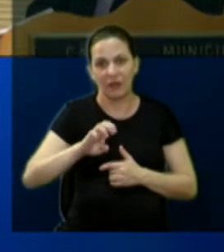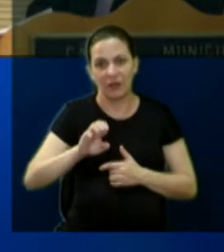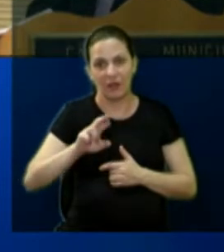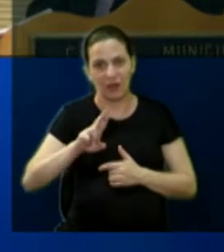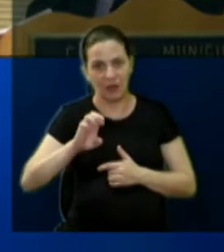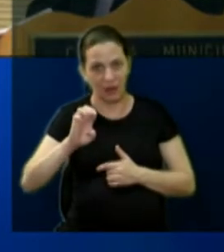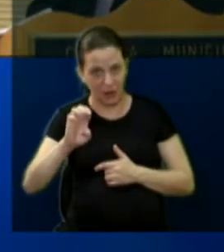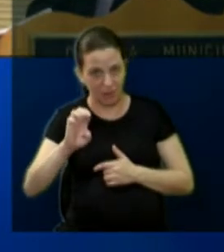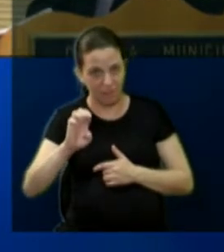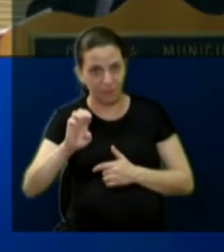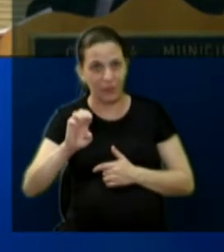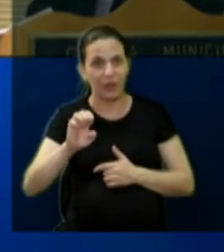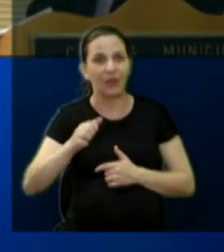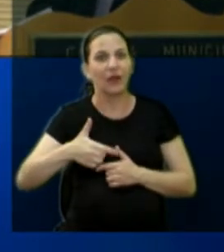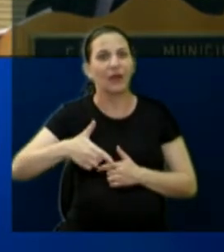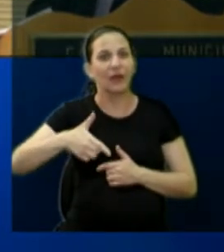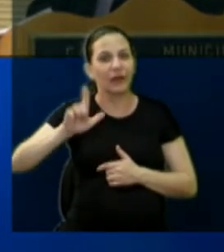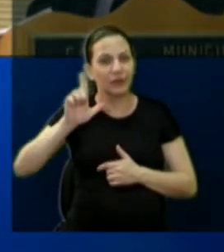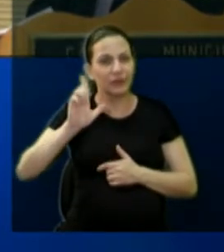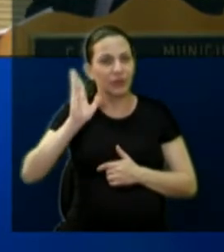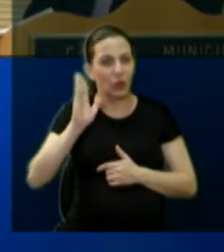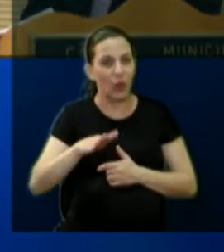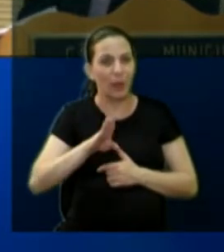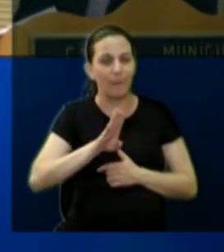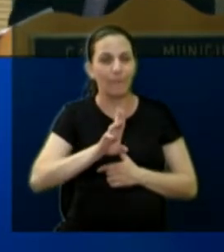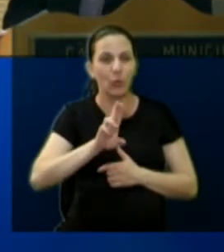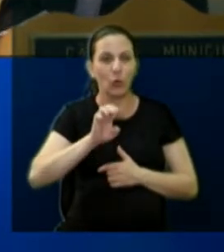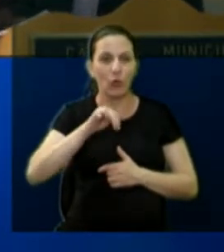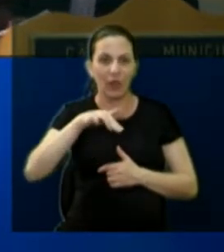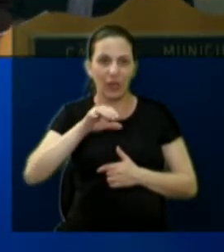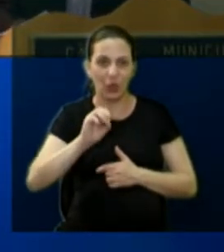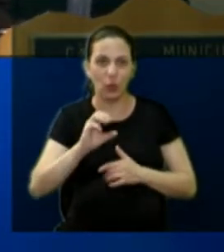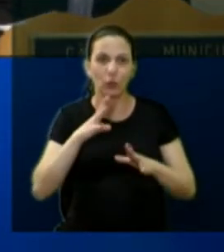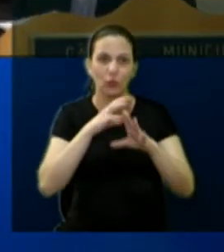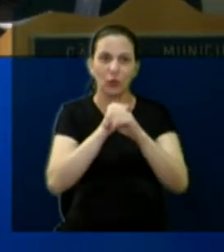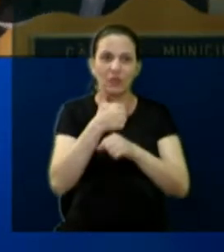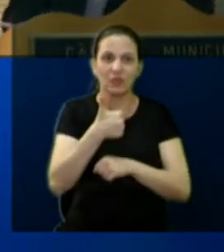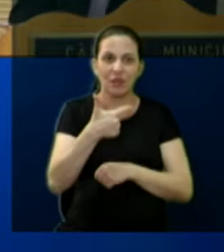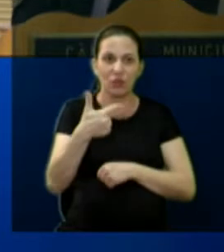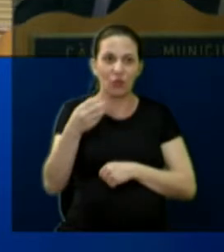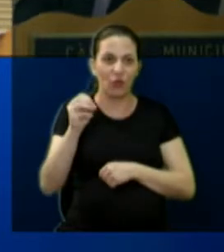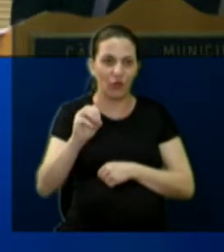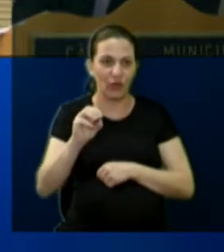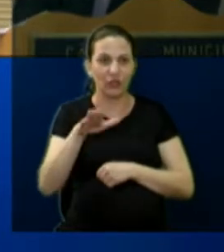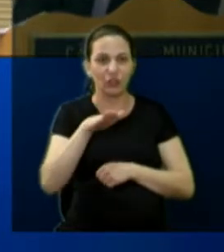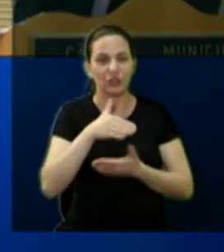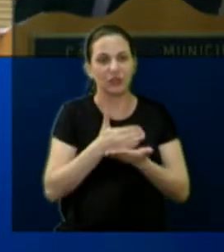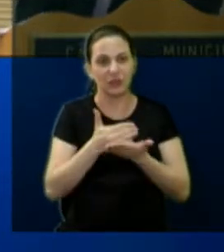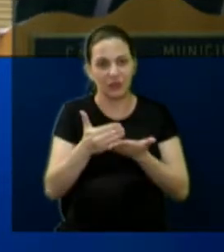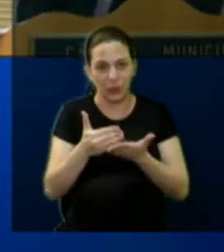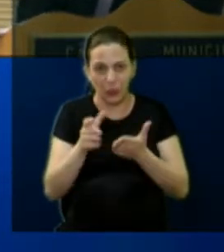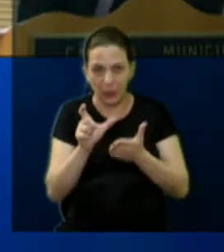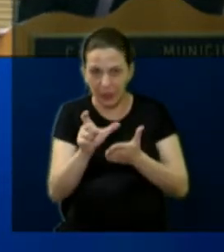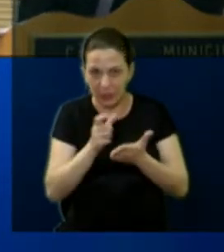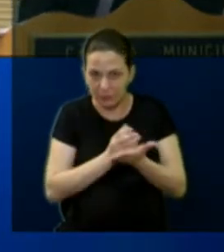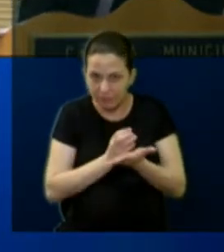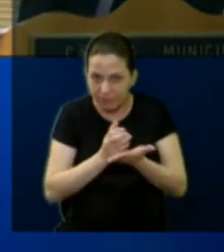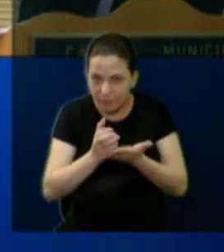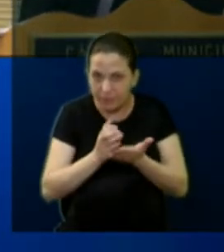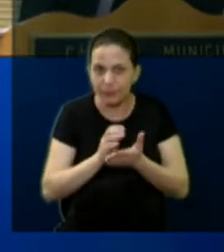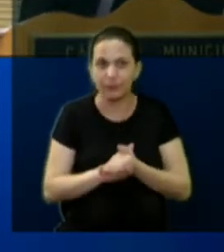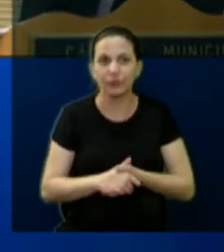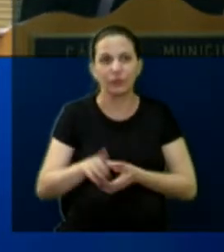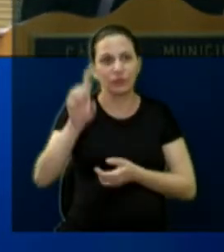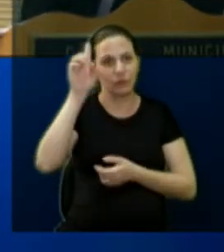Foi o primeiro trecho, então, comemoramos esse ano, 120 anos desse primeiro trecho. Também no dia 9,